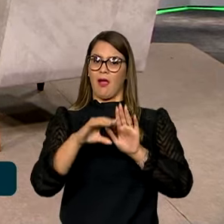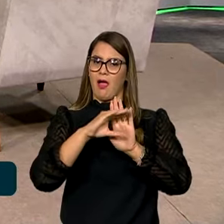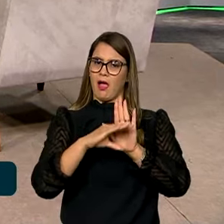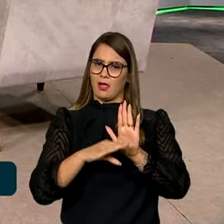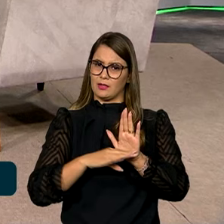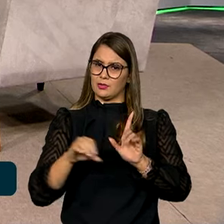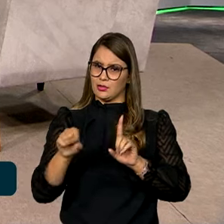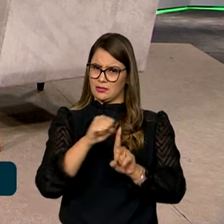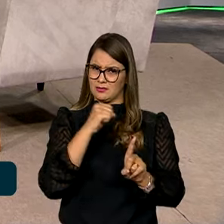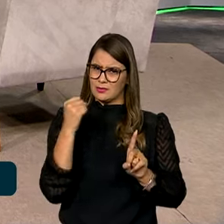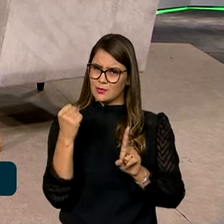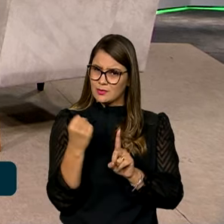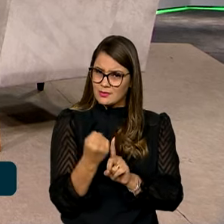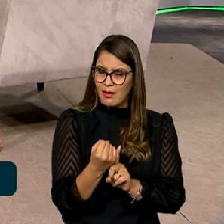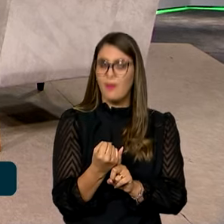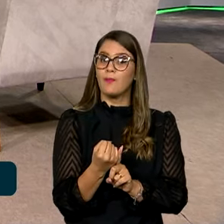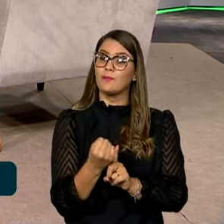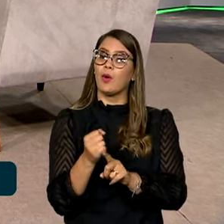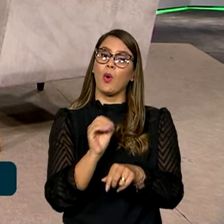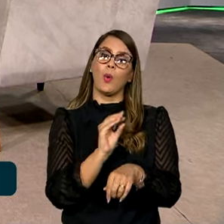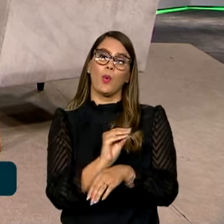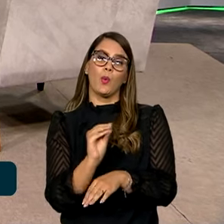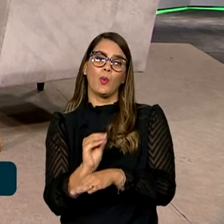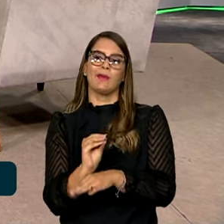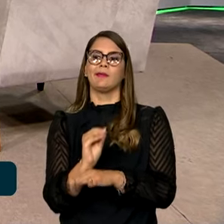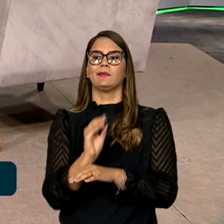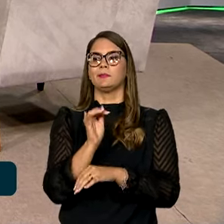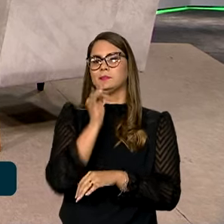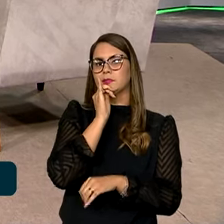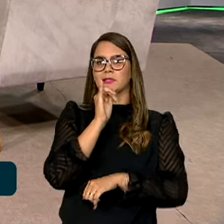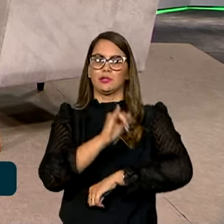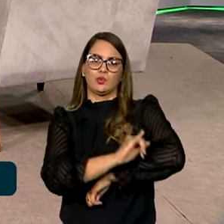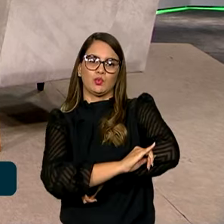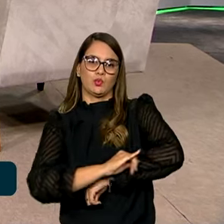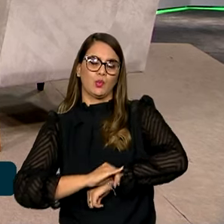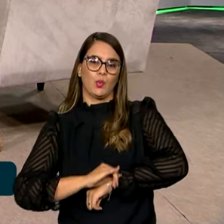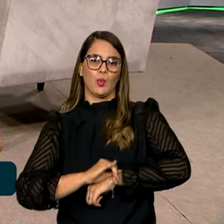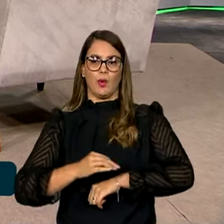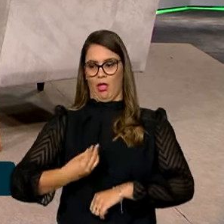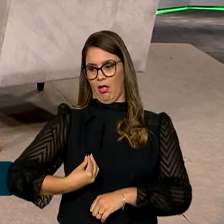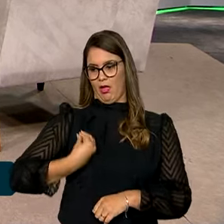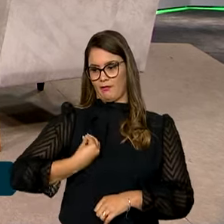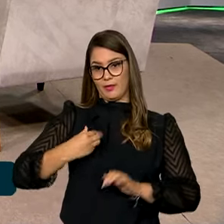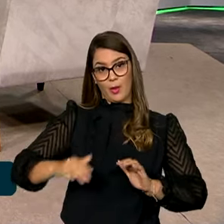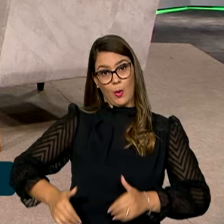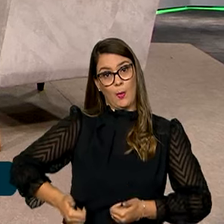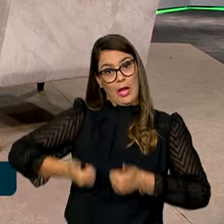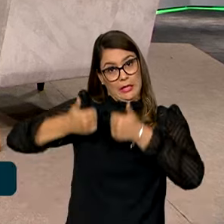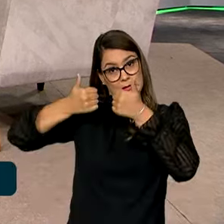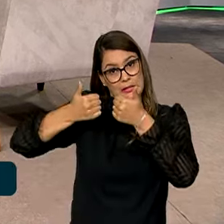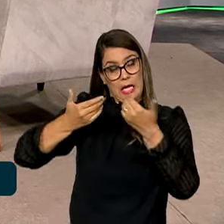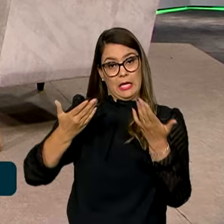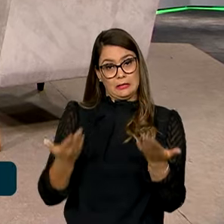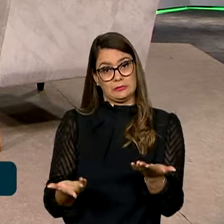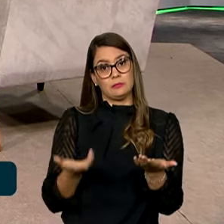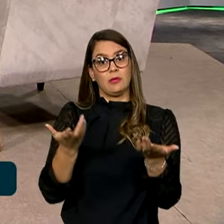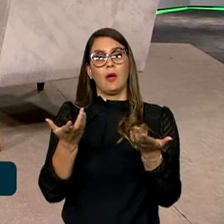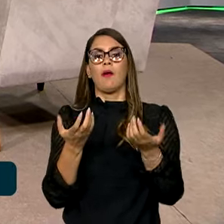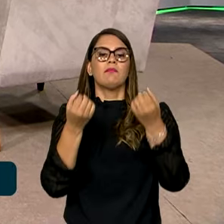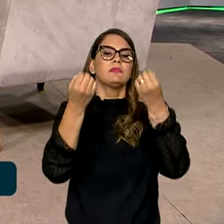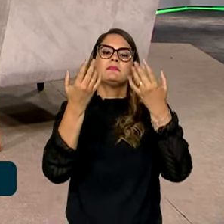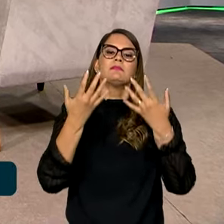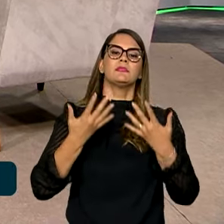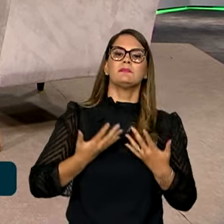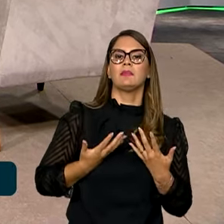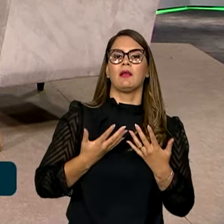social, que cuida, por exemplo, da infraestrutura, da qualidade de vida. Então, eu gostaria que você comentasse um